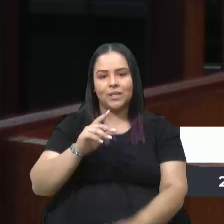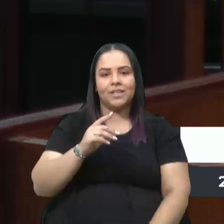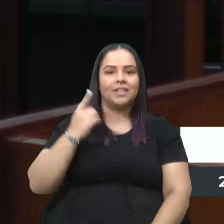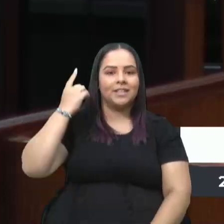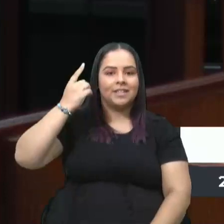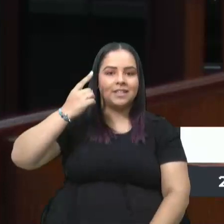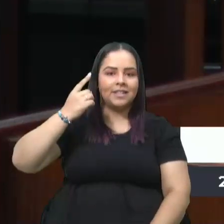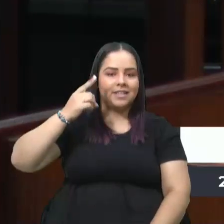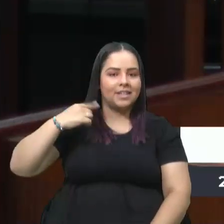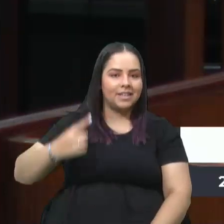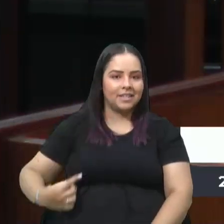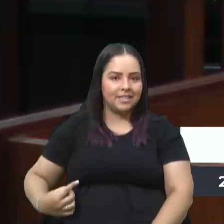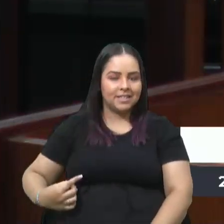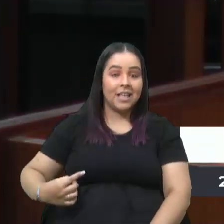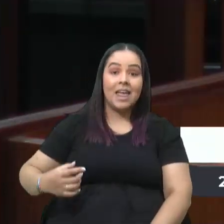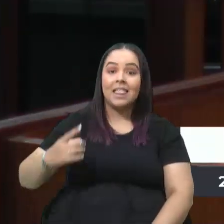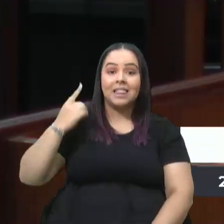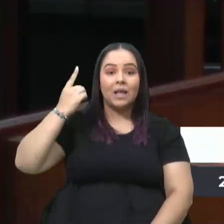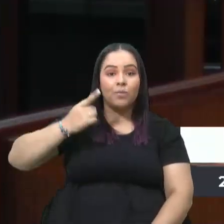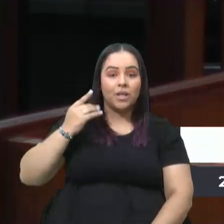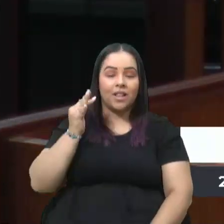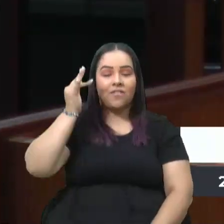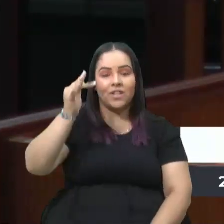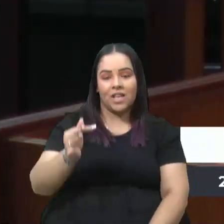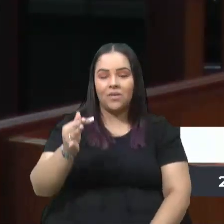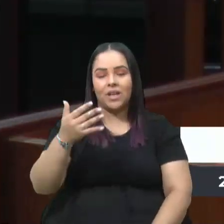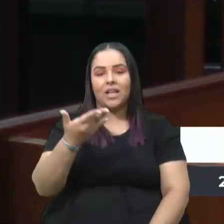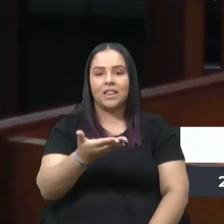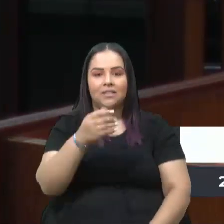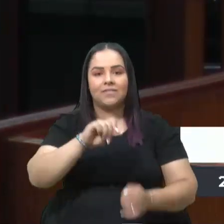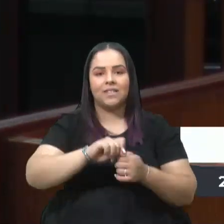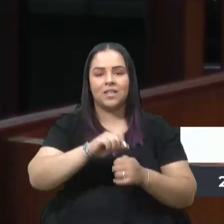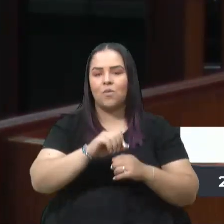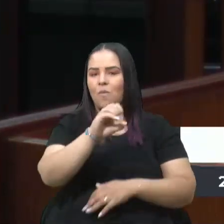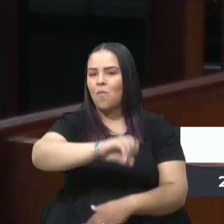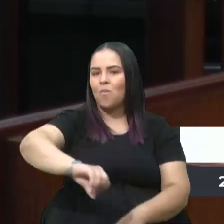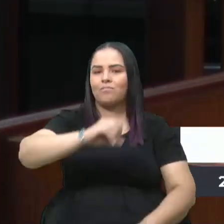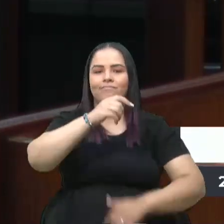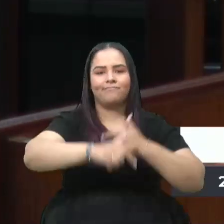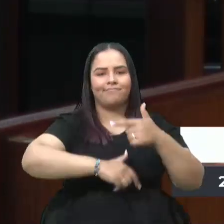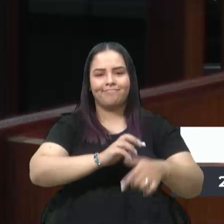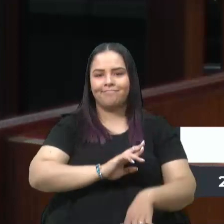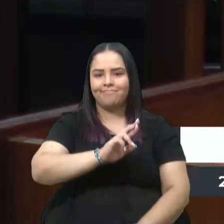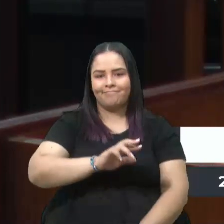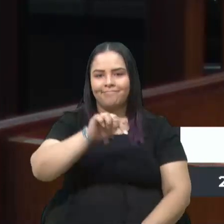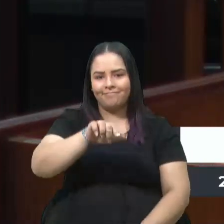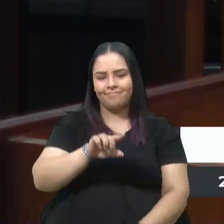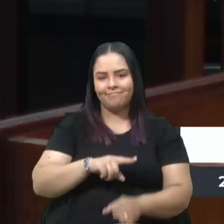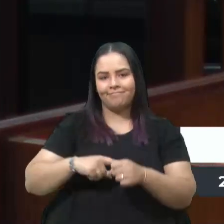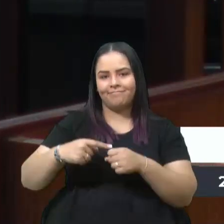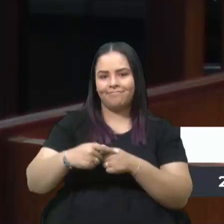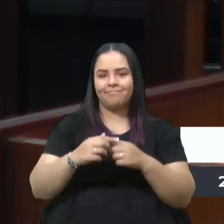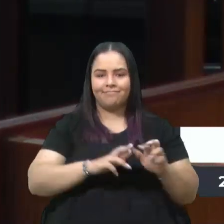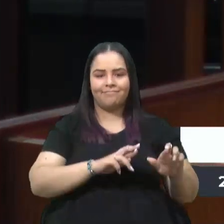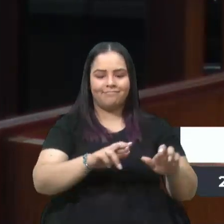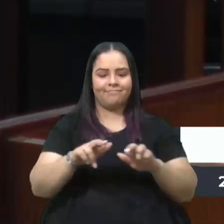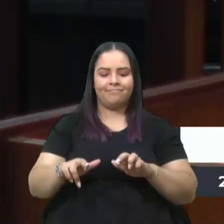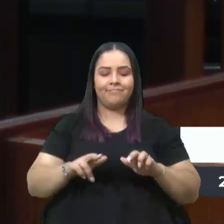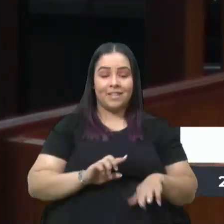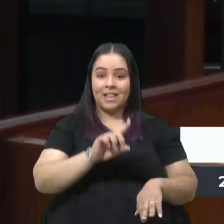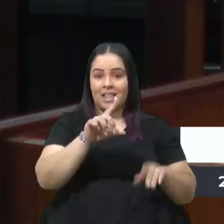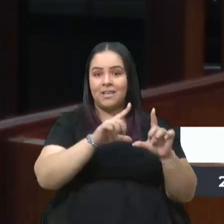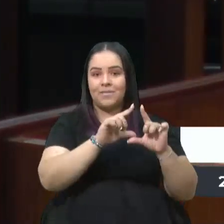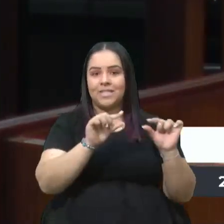federal, que tenho certeza que fará um grande mandato representando a nossa cidade e região lá em